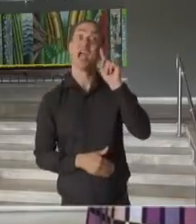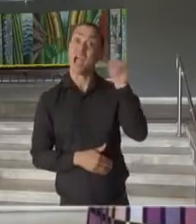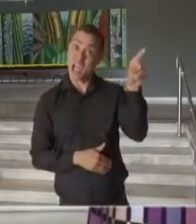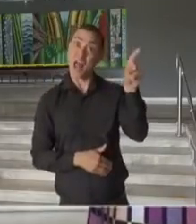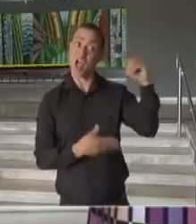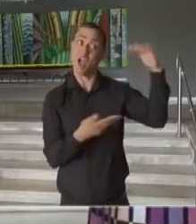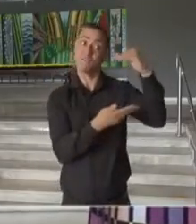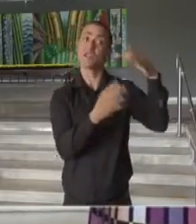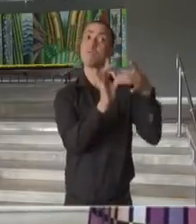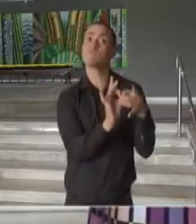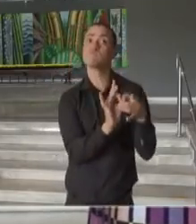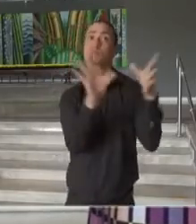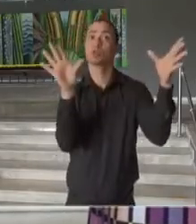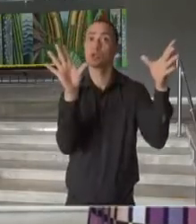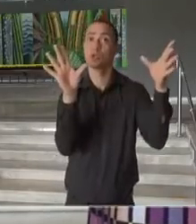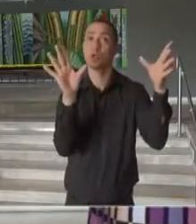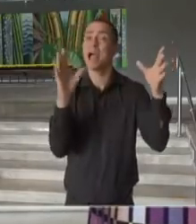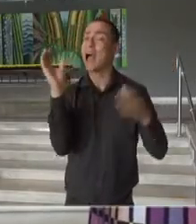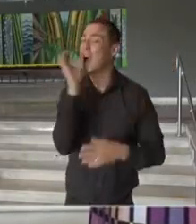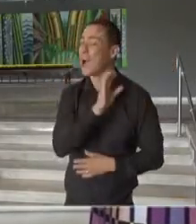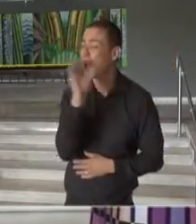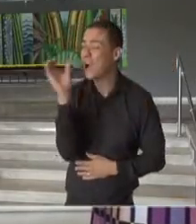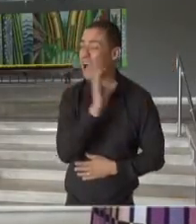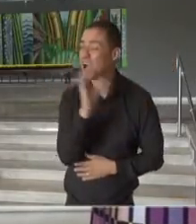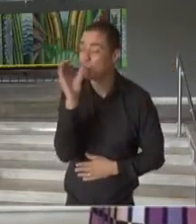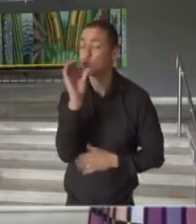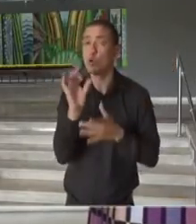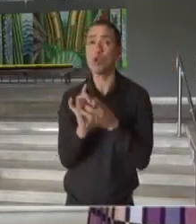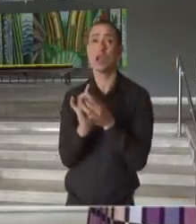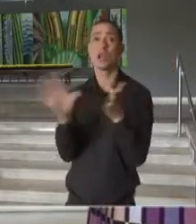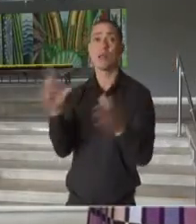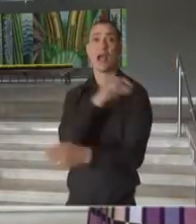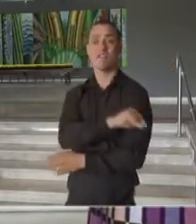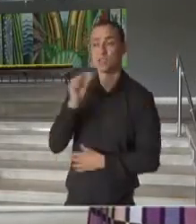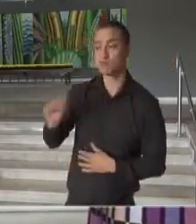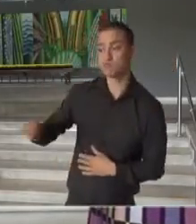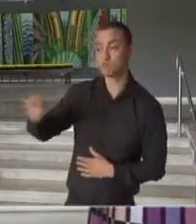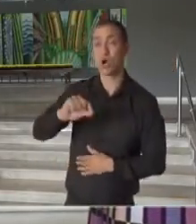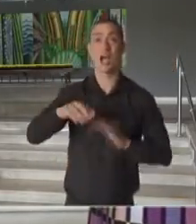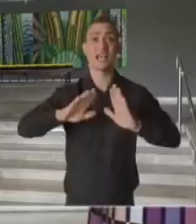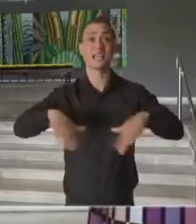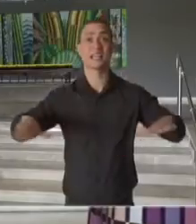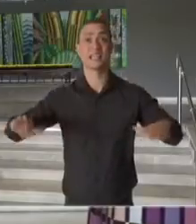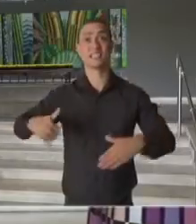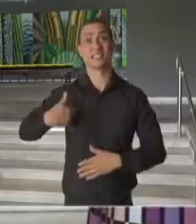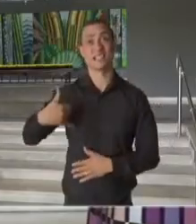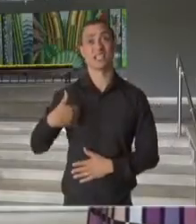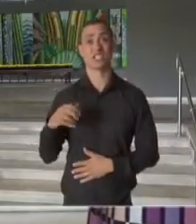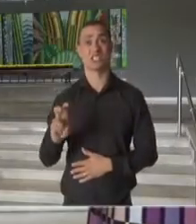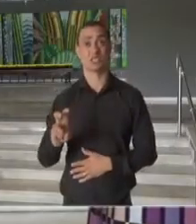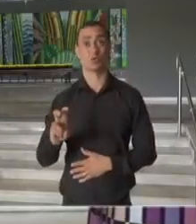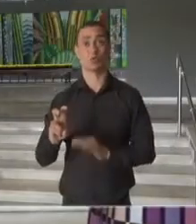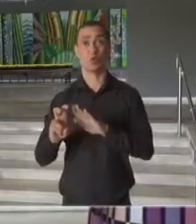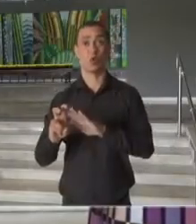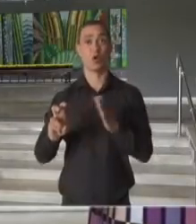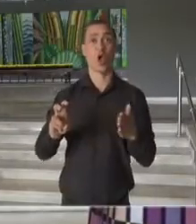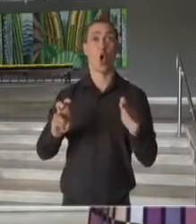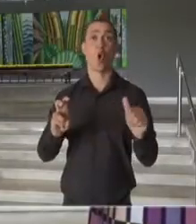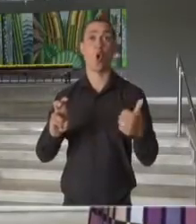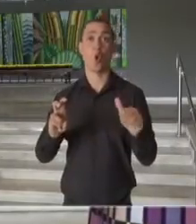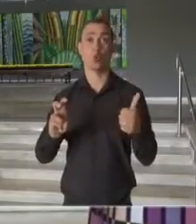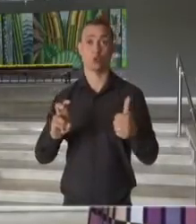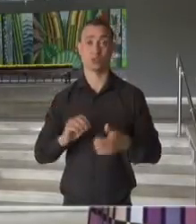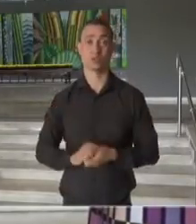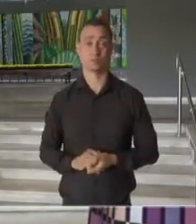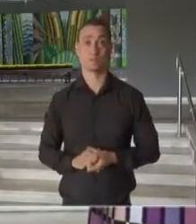autorize com urgência o início do processo de vacinação de crianças de 5 a 11 anos.